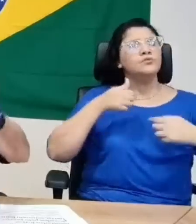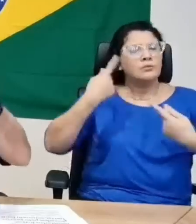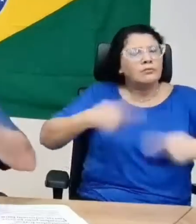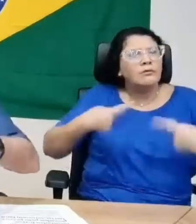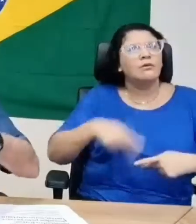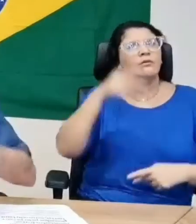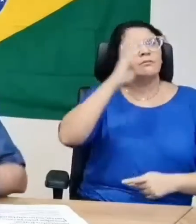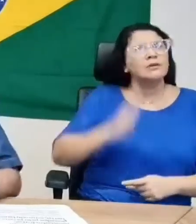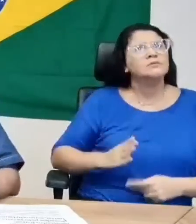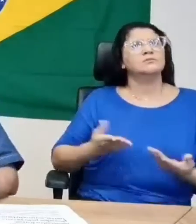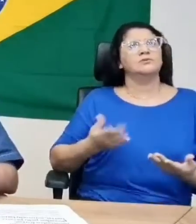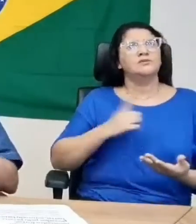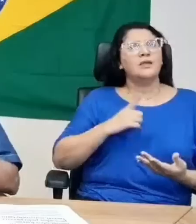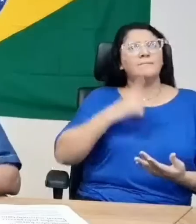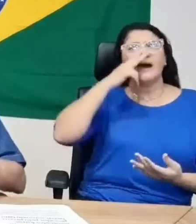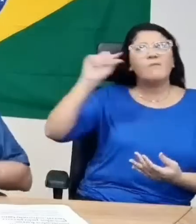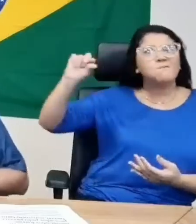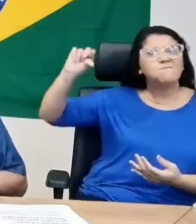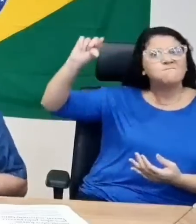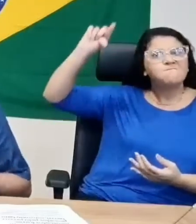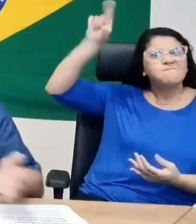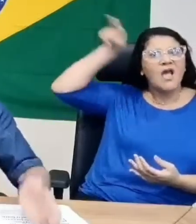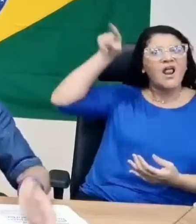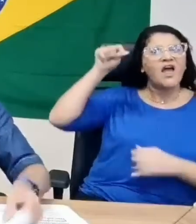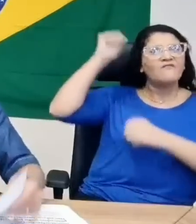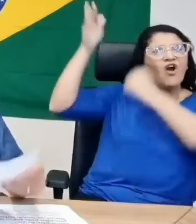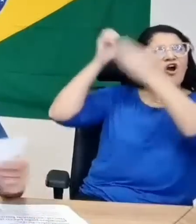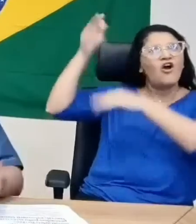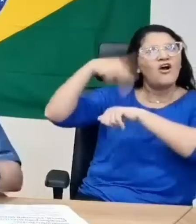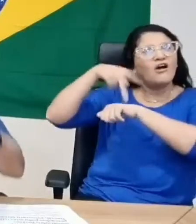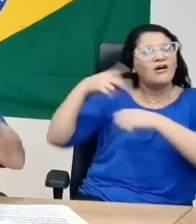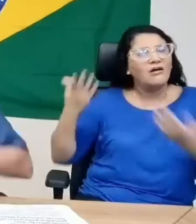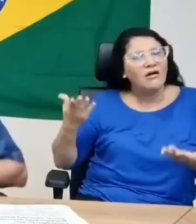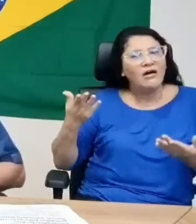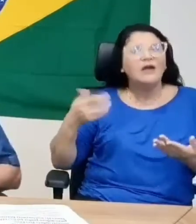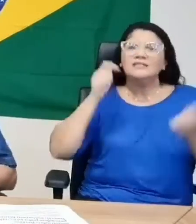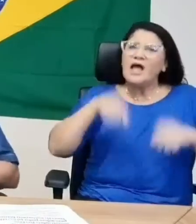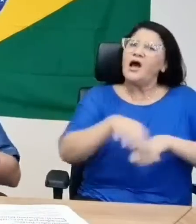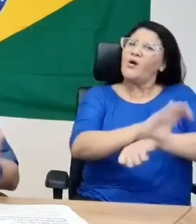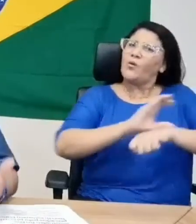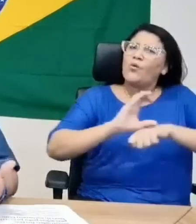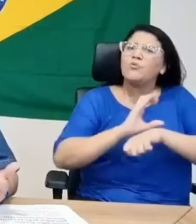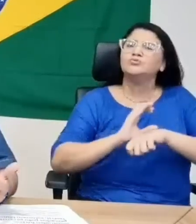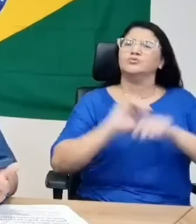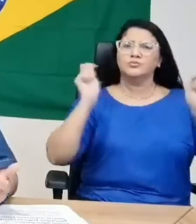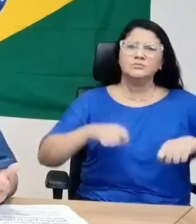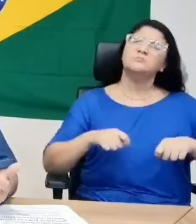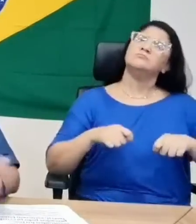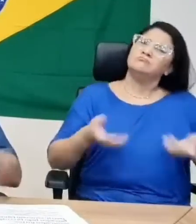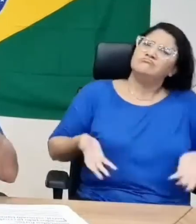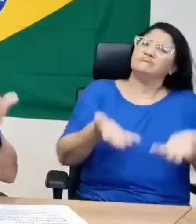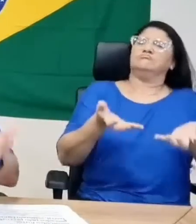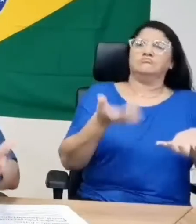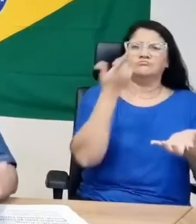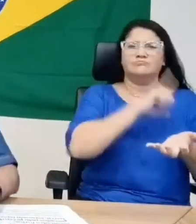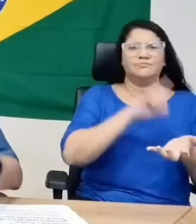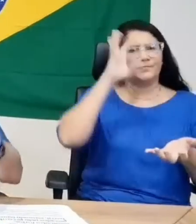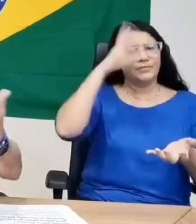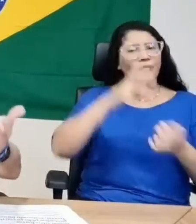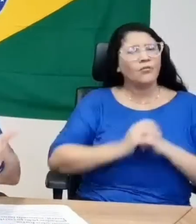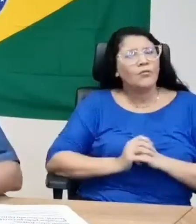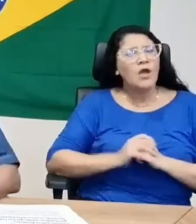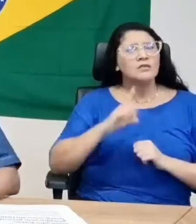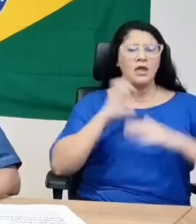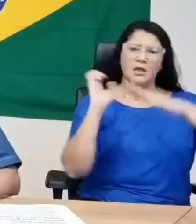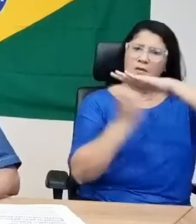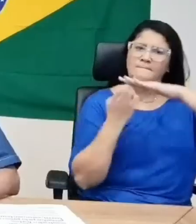gordas fora do Brasil. Dá para resolver isso porque a própria Constituição dá essa possibilidade, quando se trata aqui